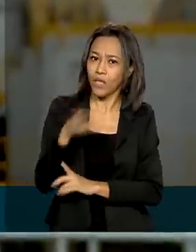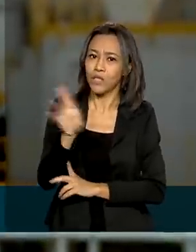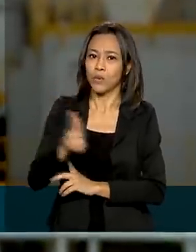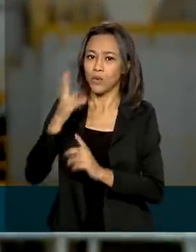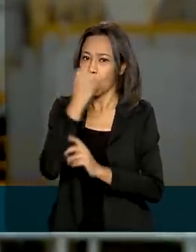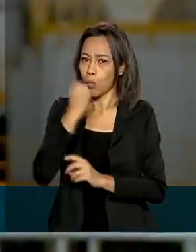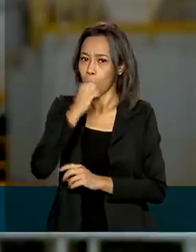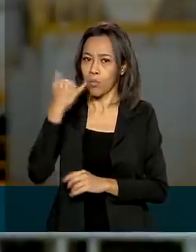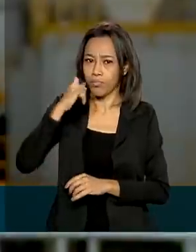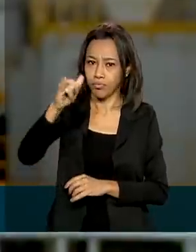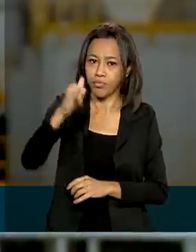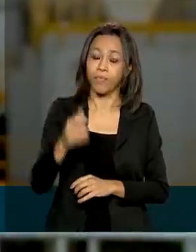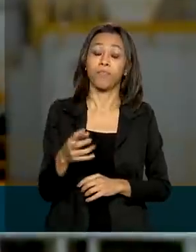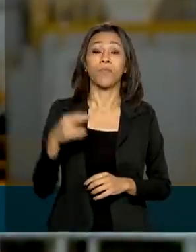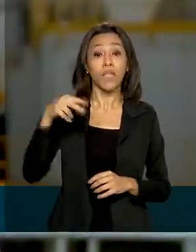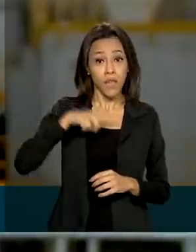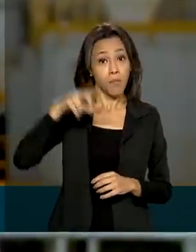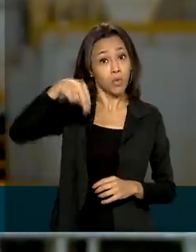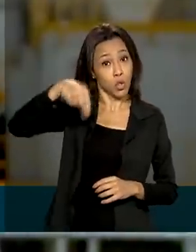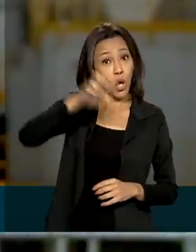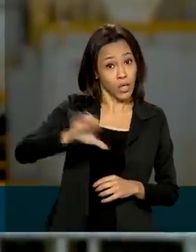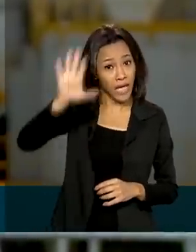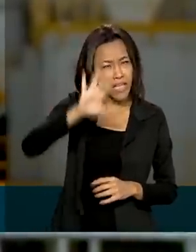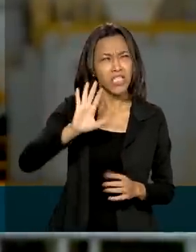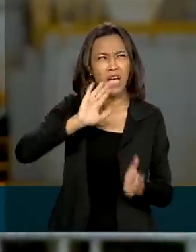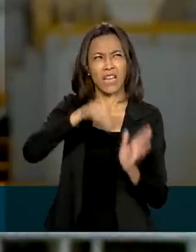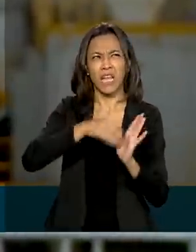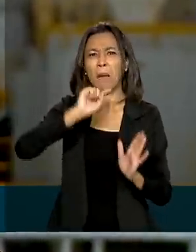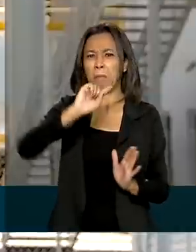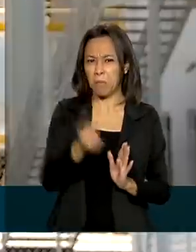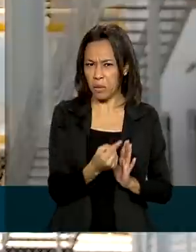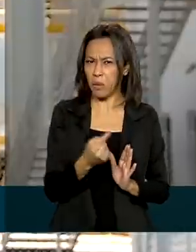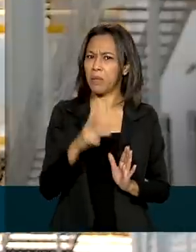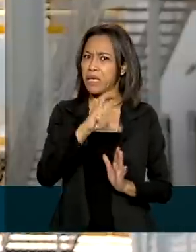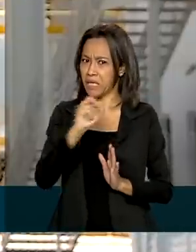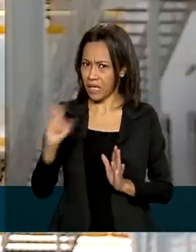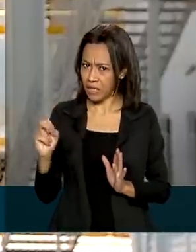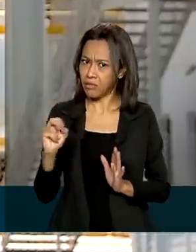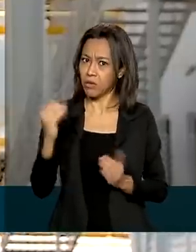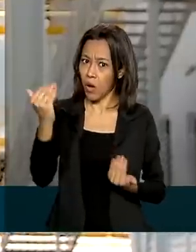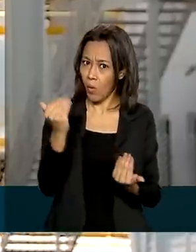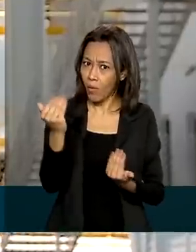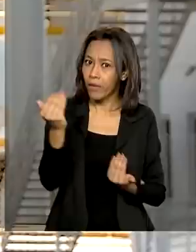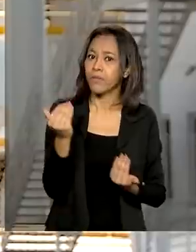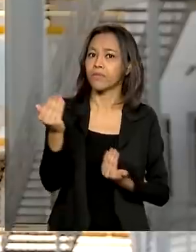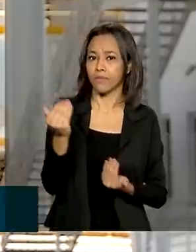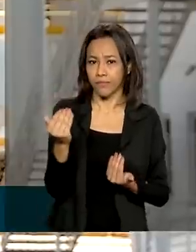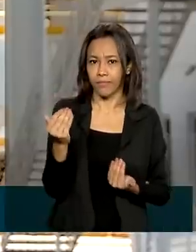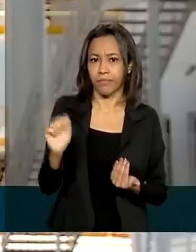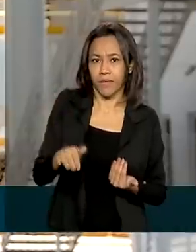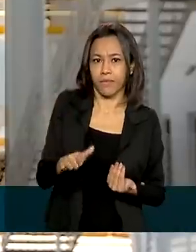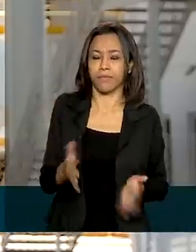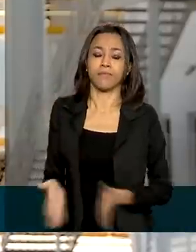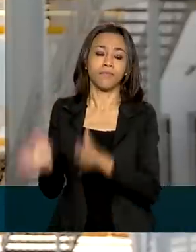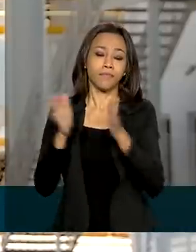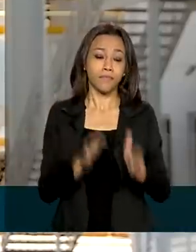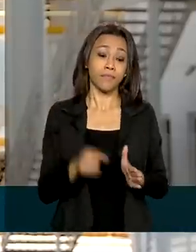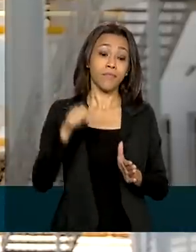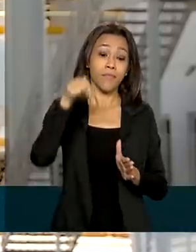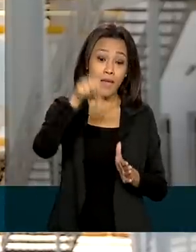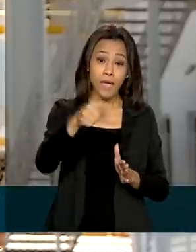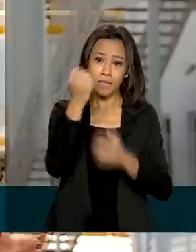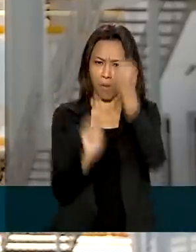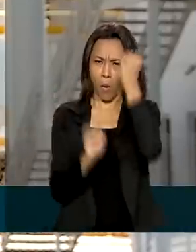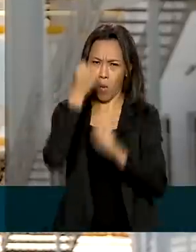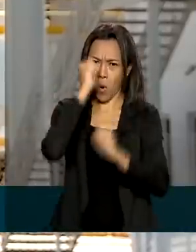Nordeste, cujo custo pode chegar a R 1.500,00 por MWh. Além de fornecer segurança energética ao país, a usina